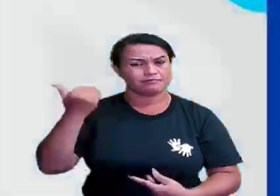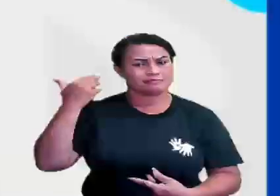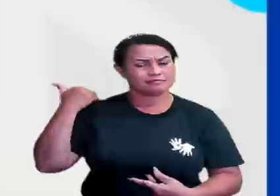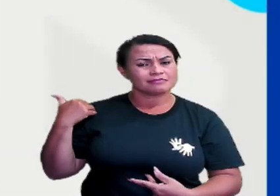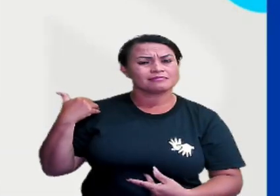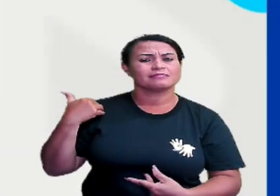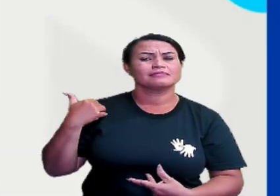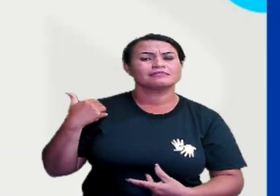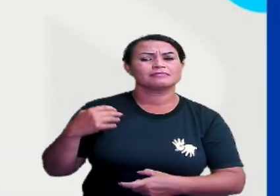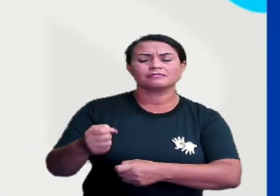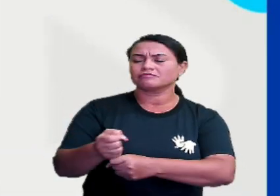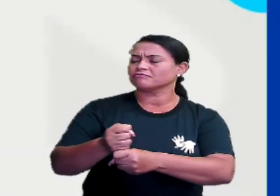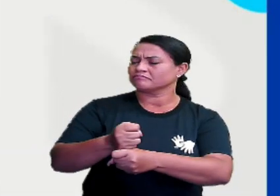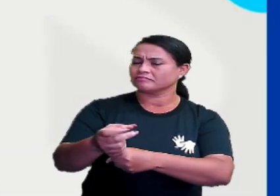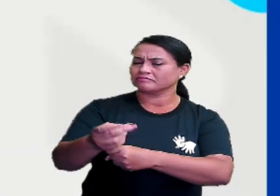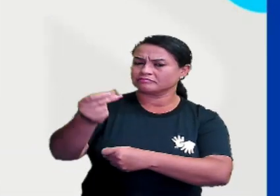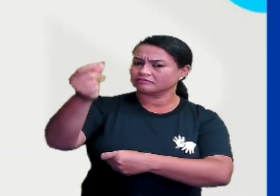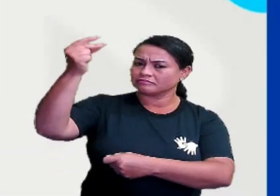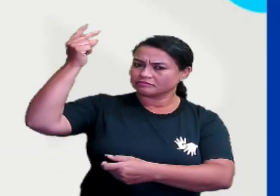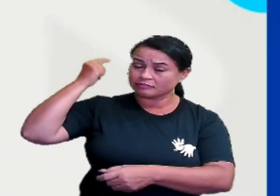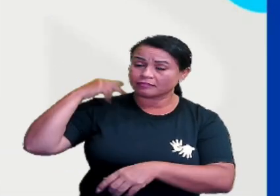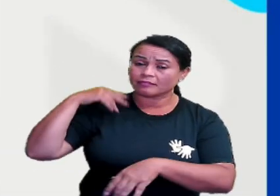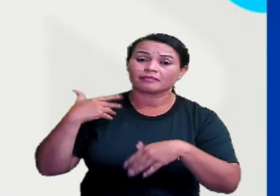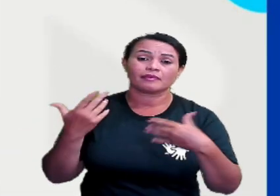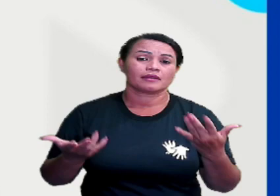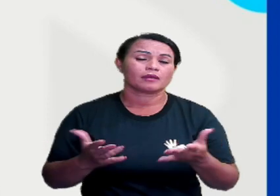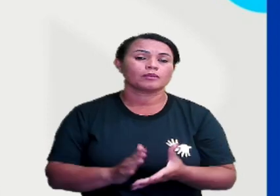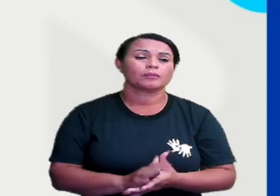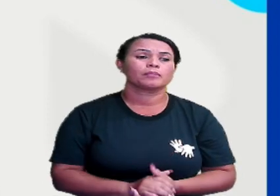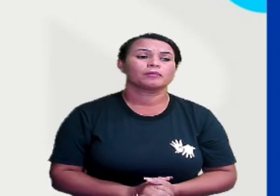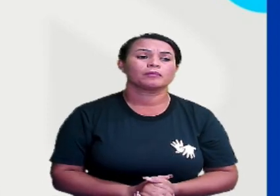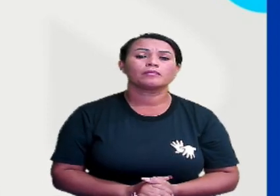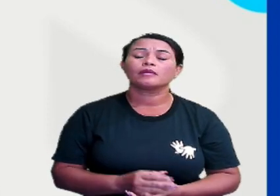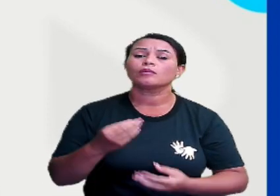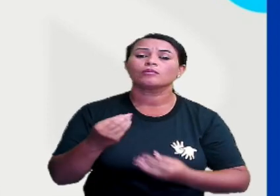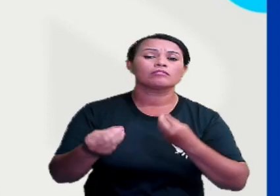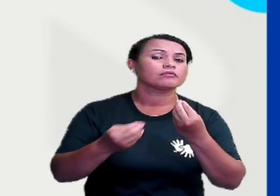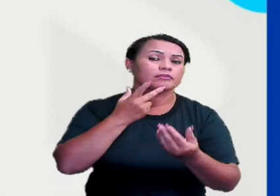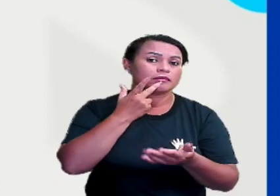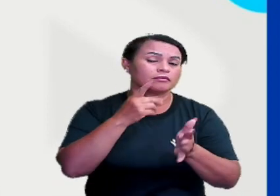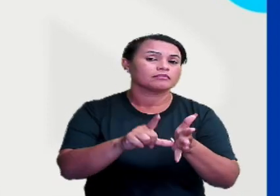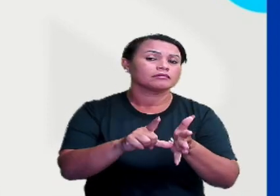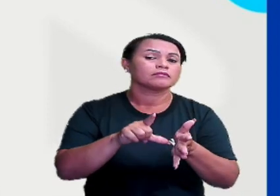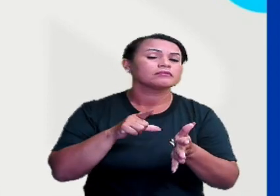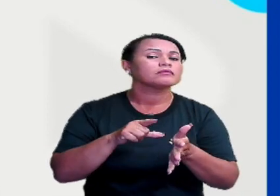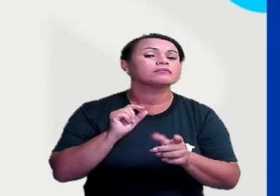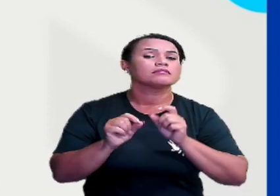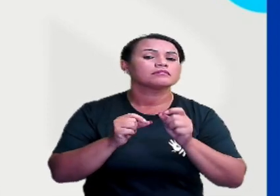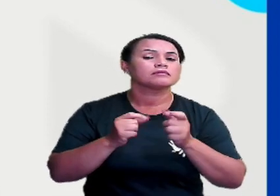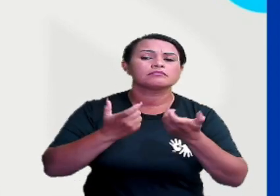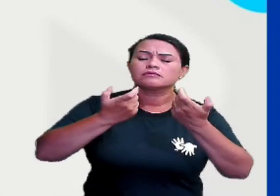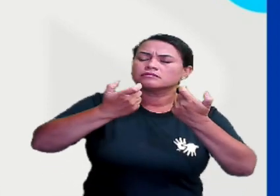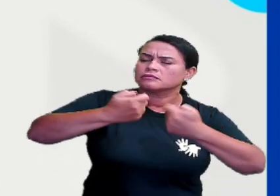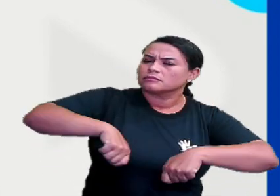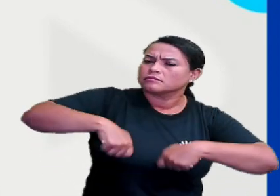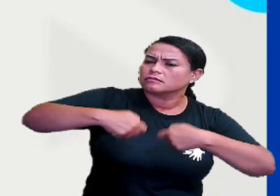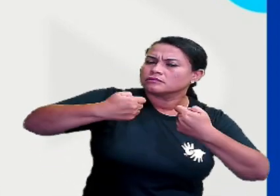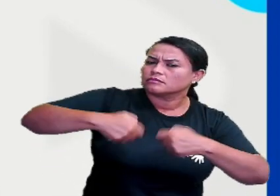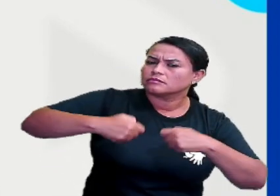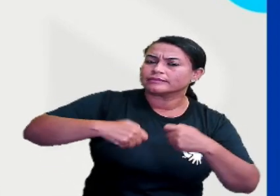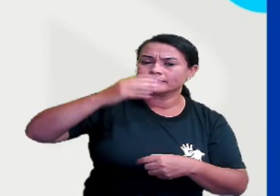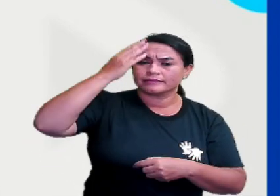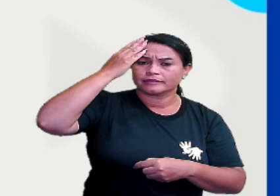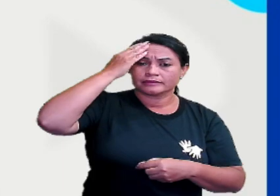tempos mais antigos. Então, gente, é como eu estava falando, né? Essa necessidade de